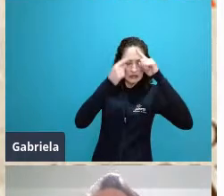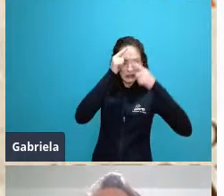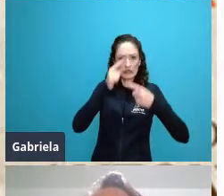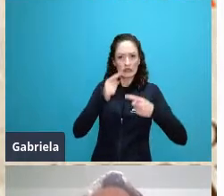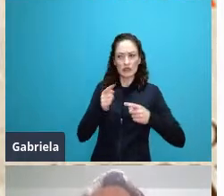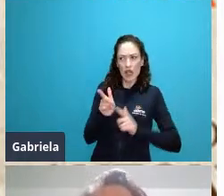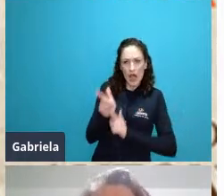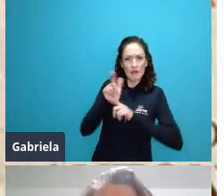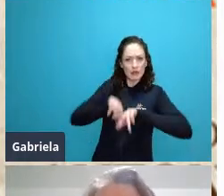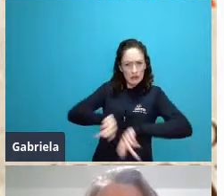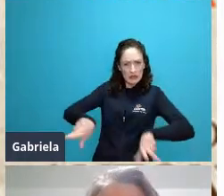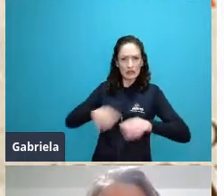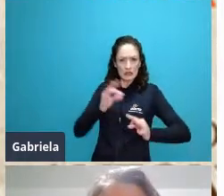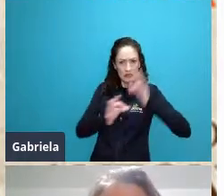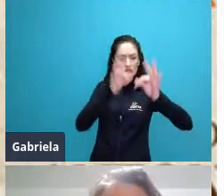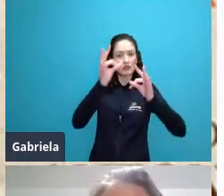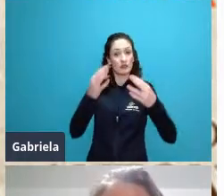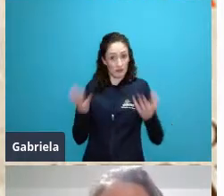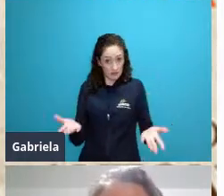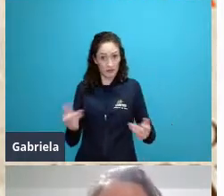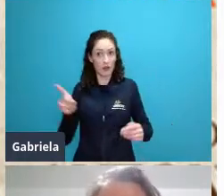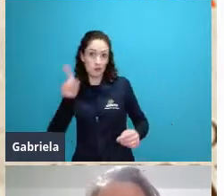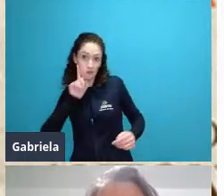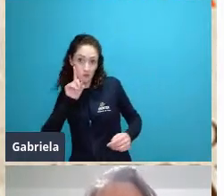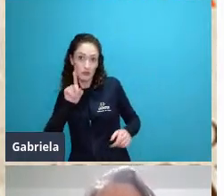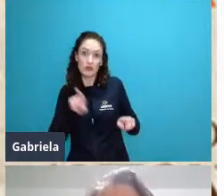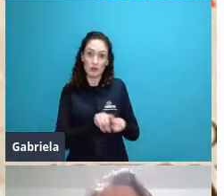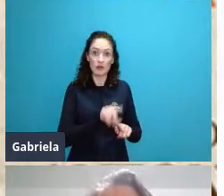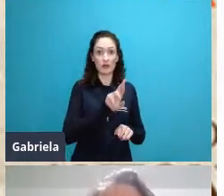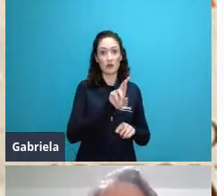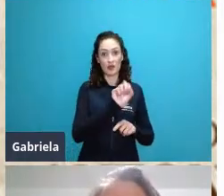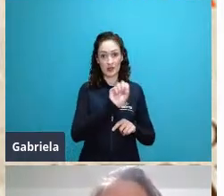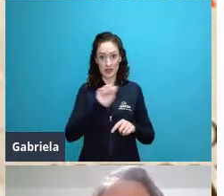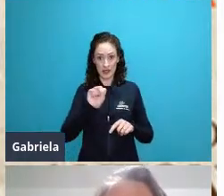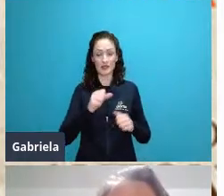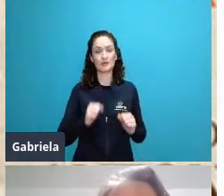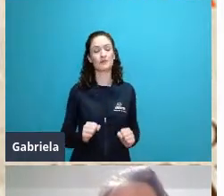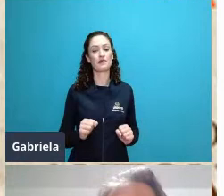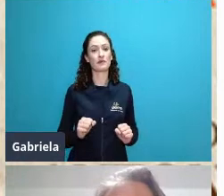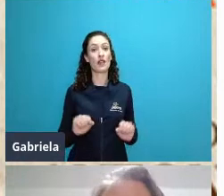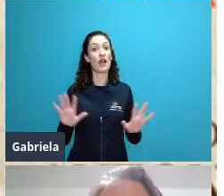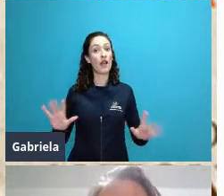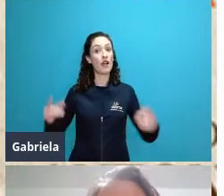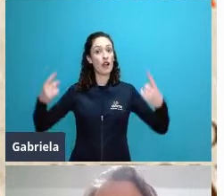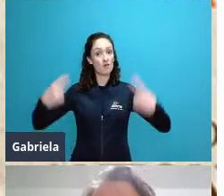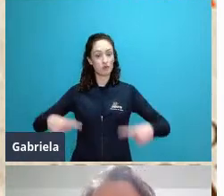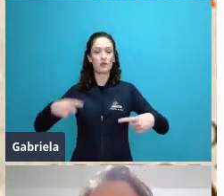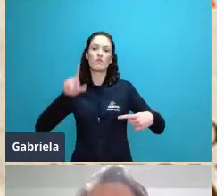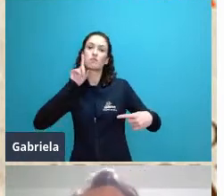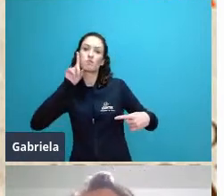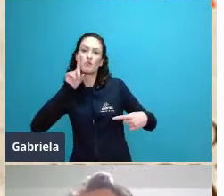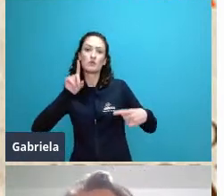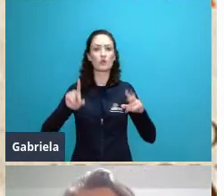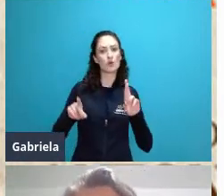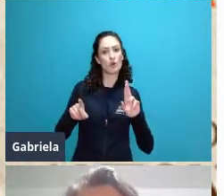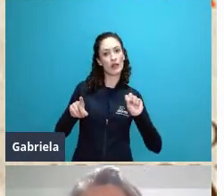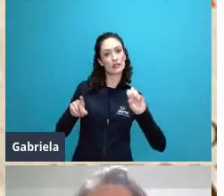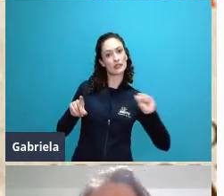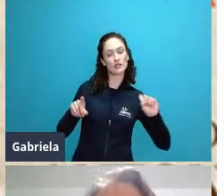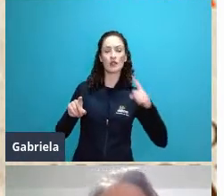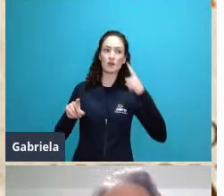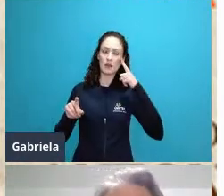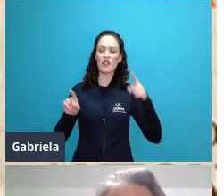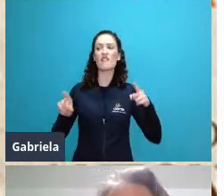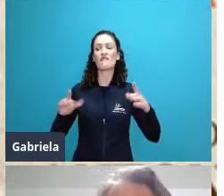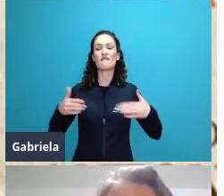e eles fundaram então uma organização uma comissão específica para destinar dinheiro a pesquisa com energia atômica